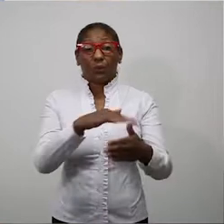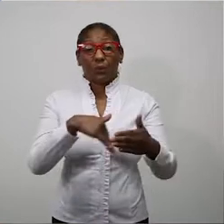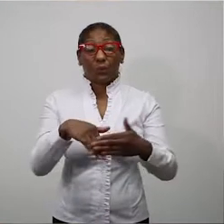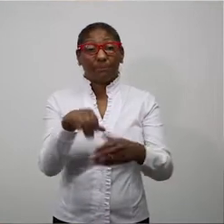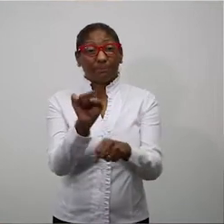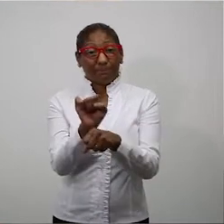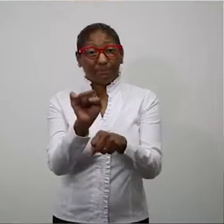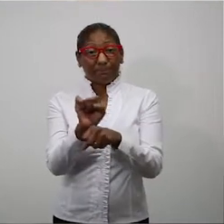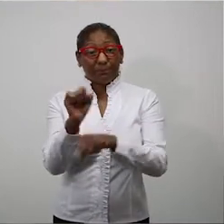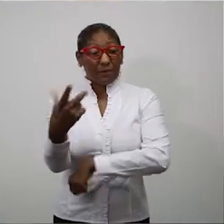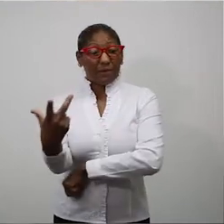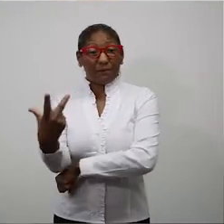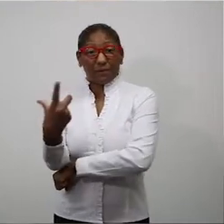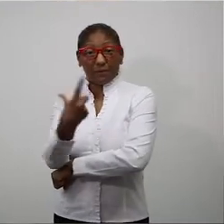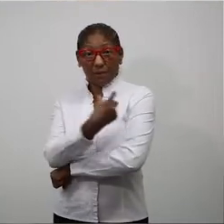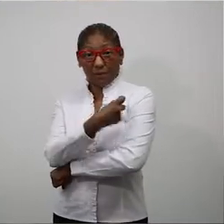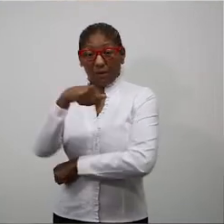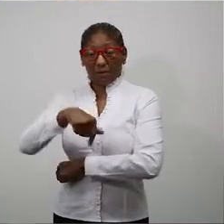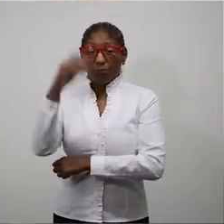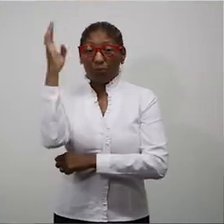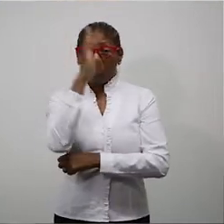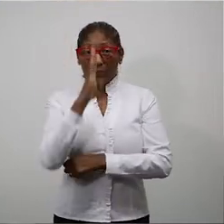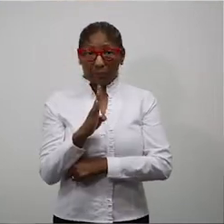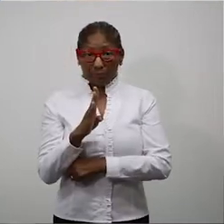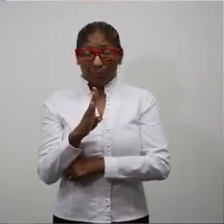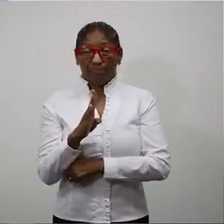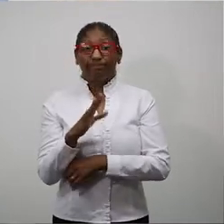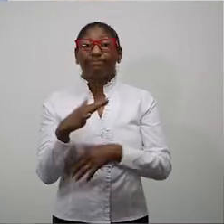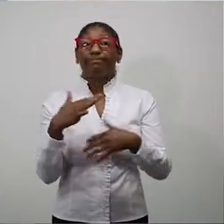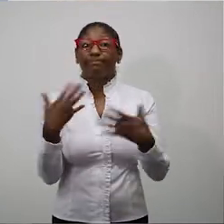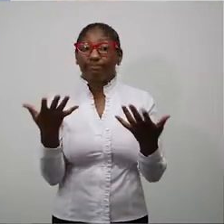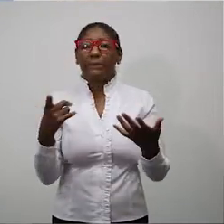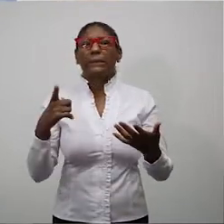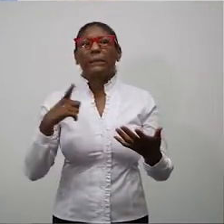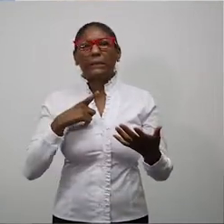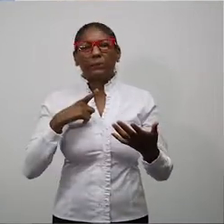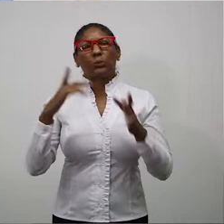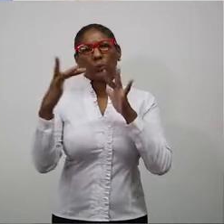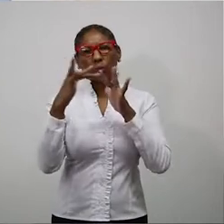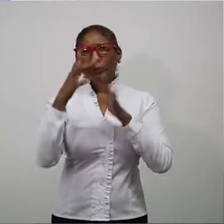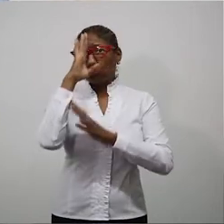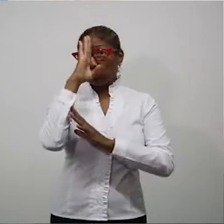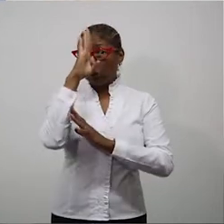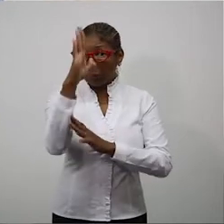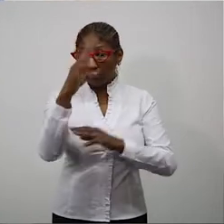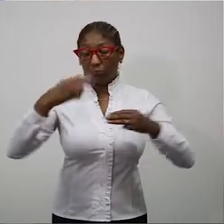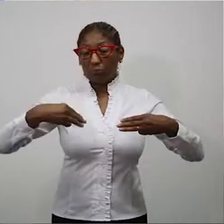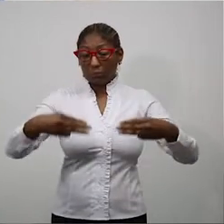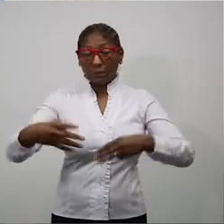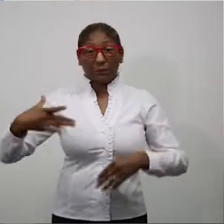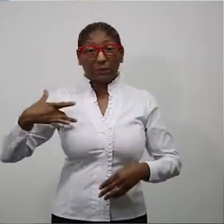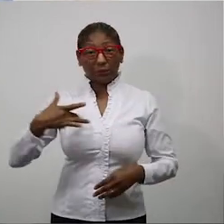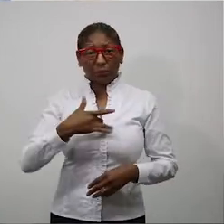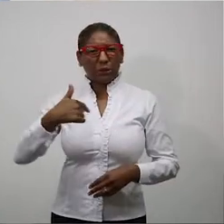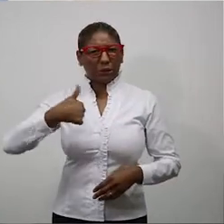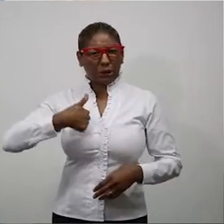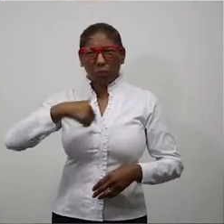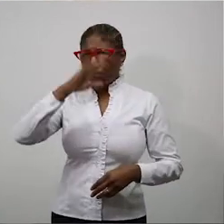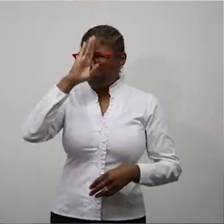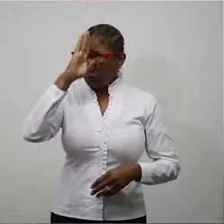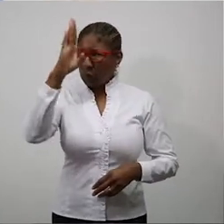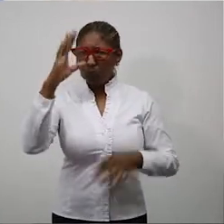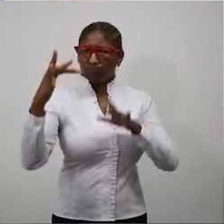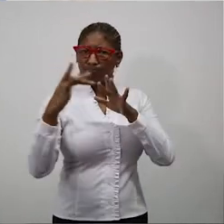Todos estamos na expectativa da vacina aqui no Brasil e nós temos mantido contato direto com o Ministério da Saúde, eu